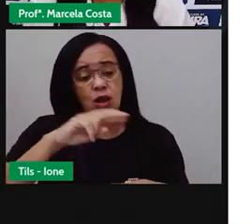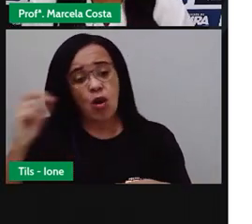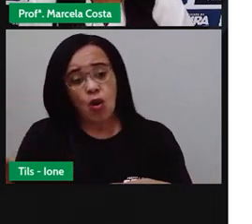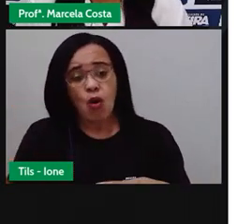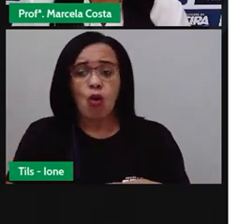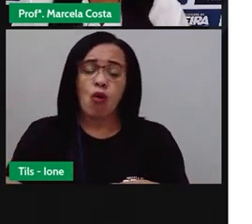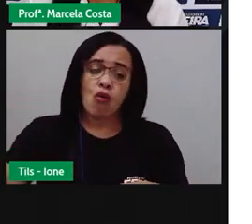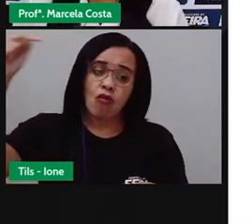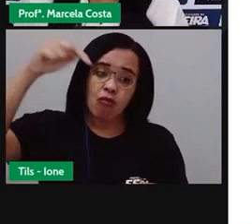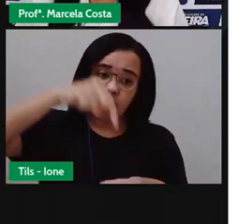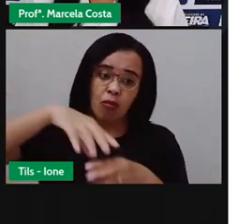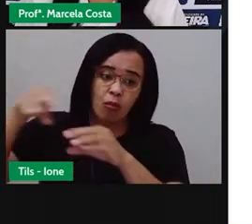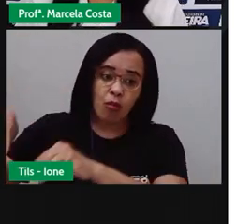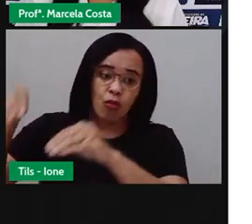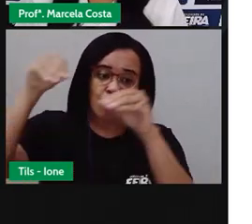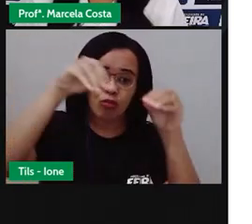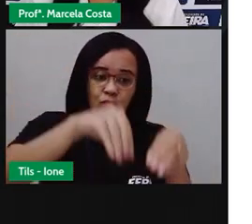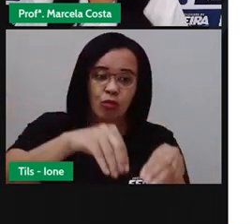momento?